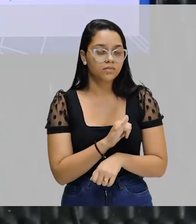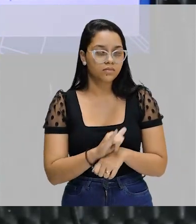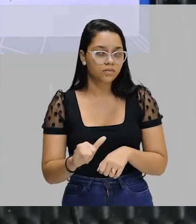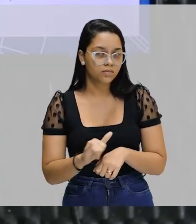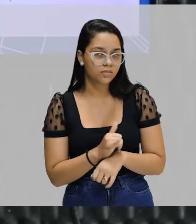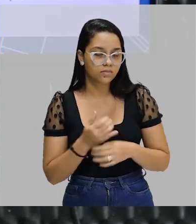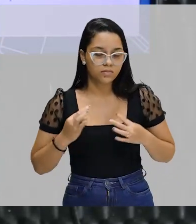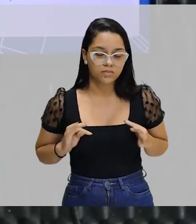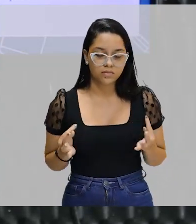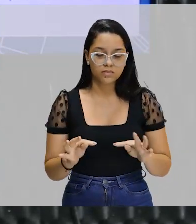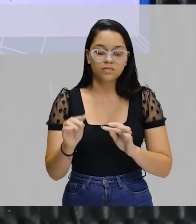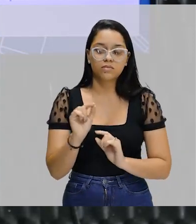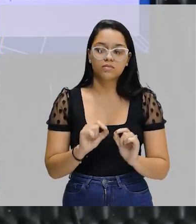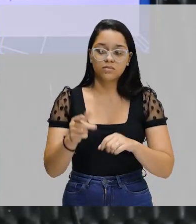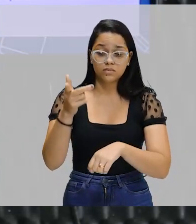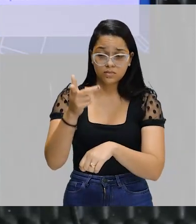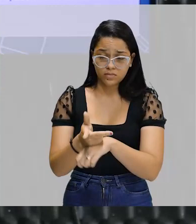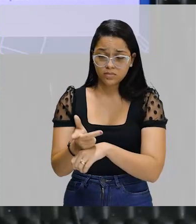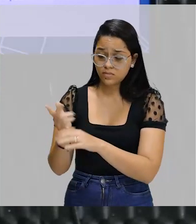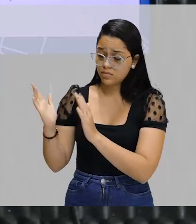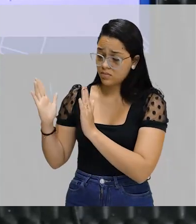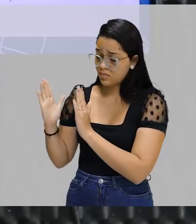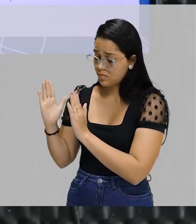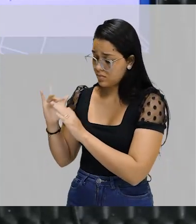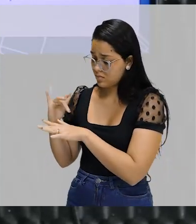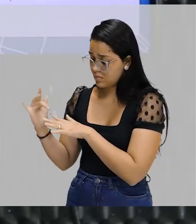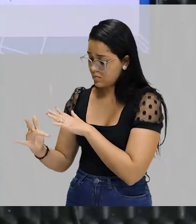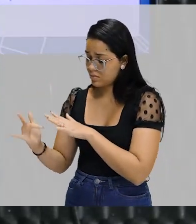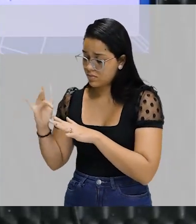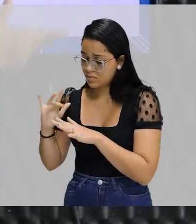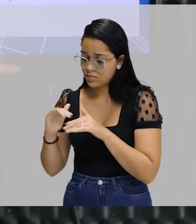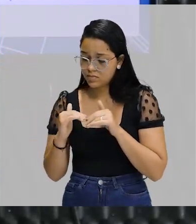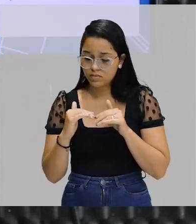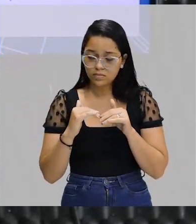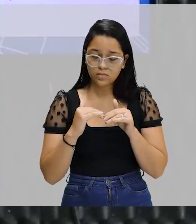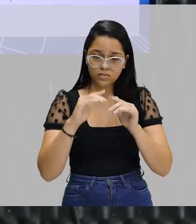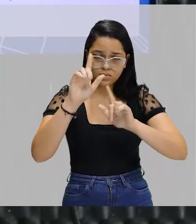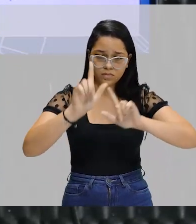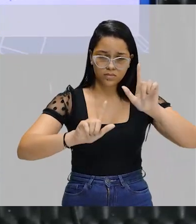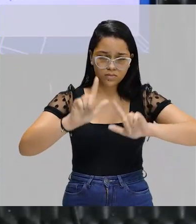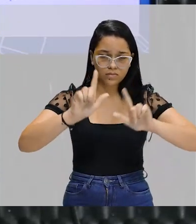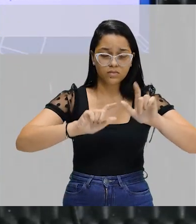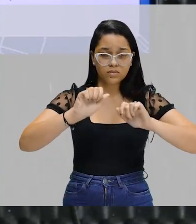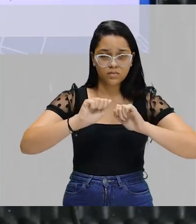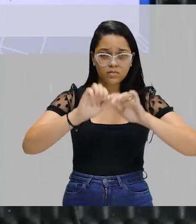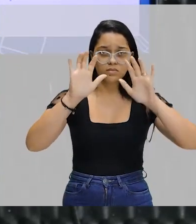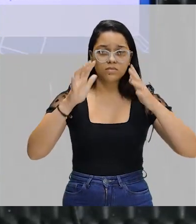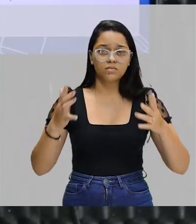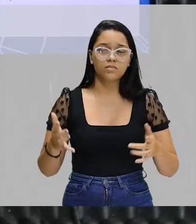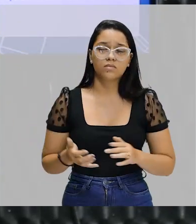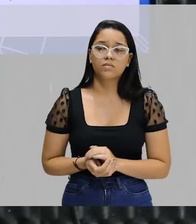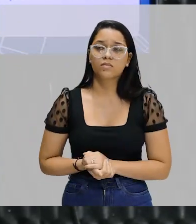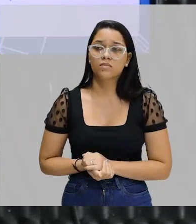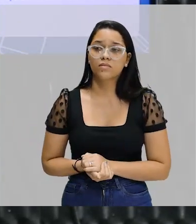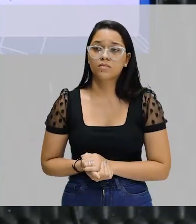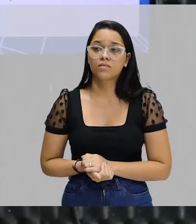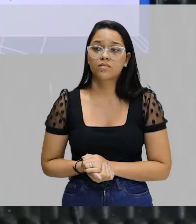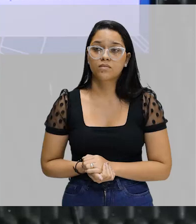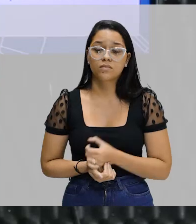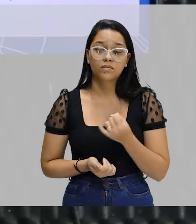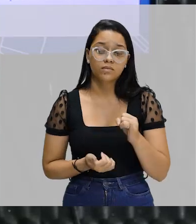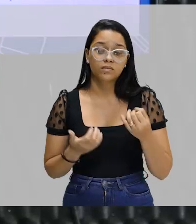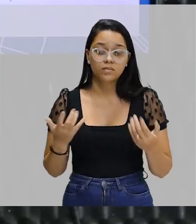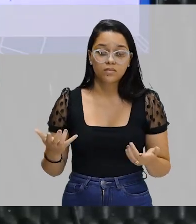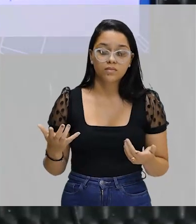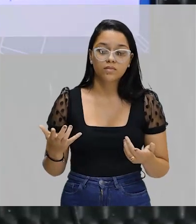levam os vídeos da rede da TV. Portanto, começa uma nova batalha pela sua audiência. Ou seja, se eu